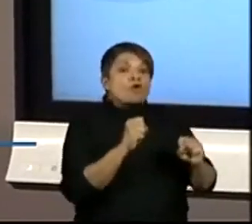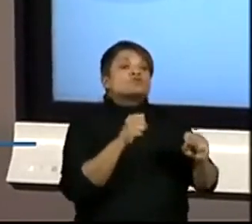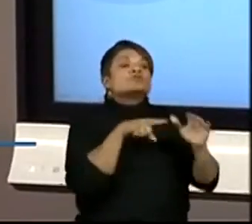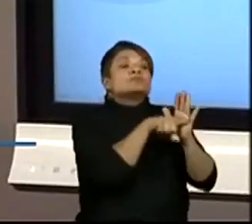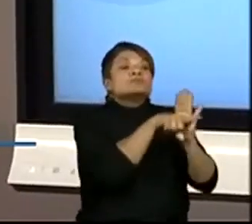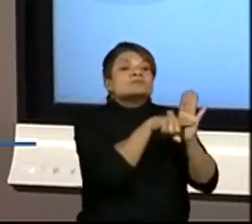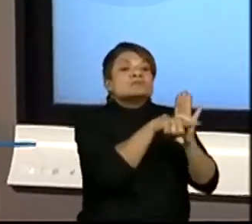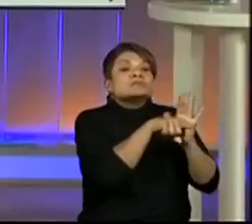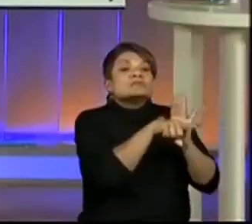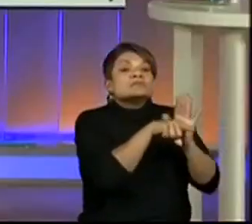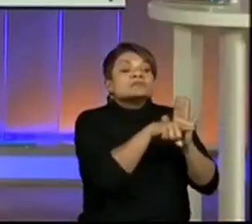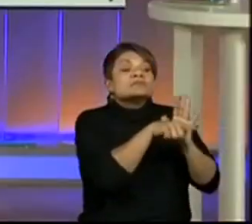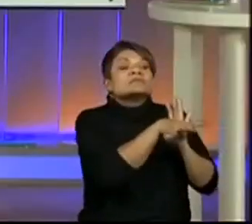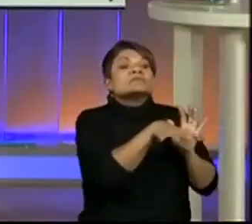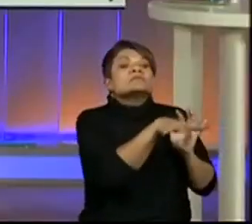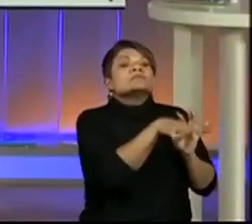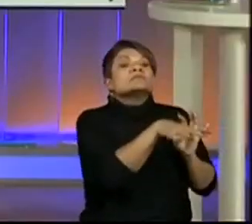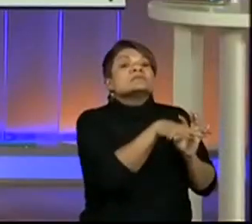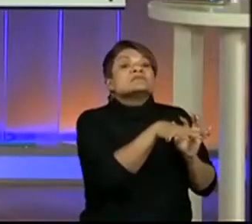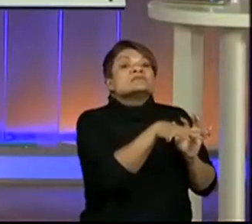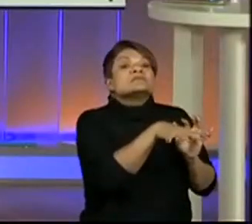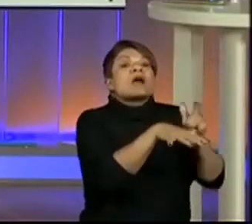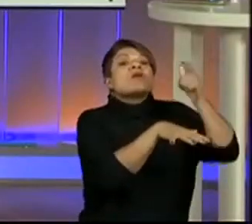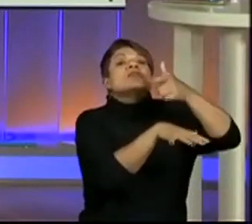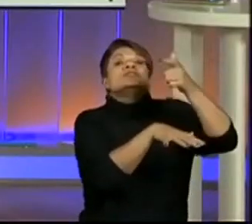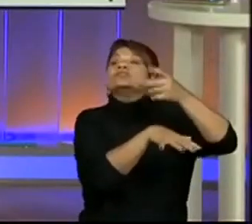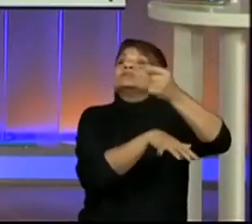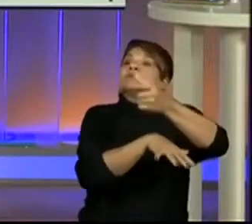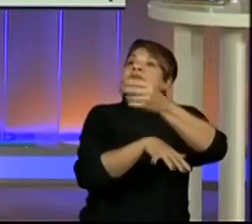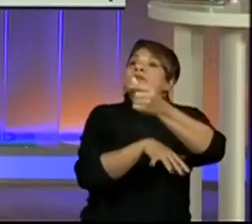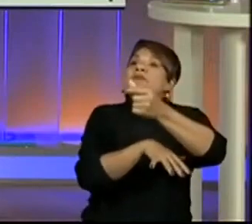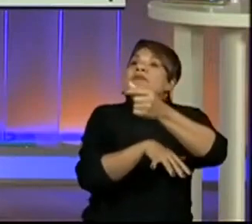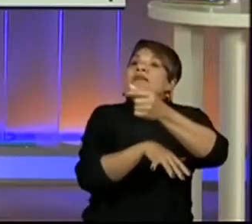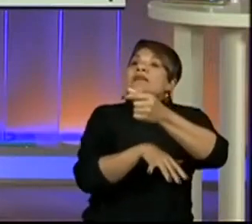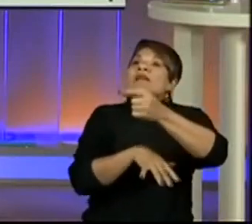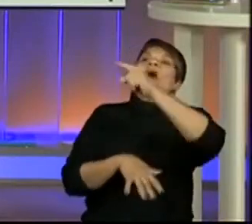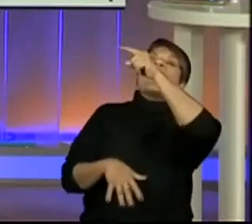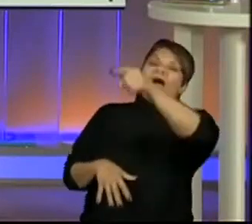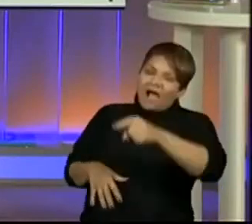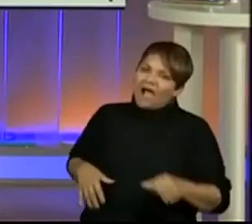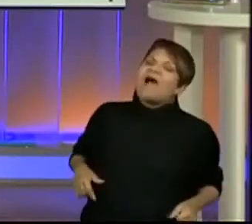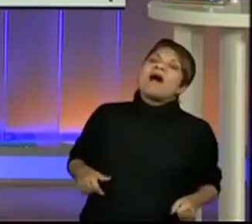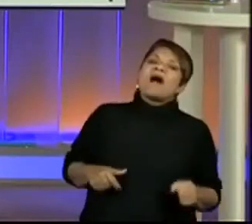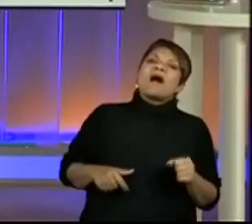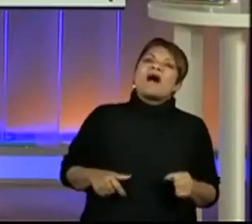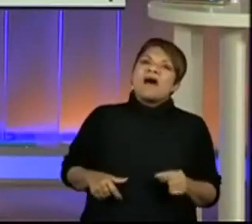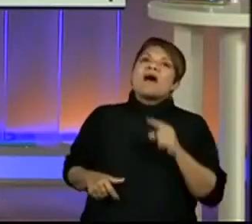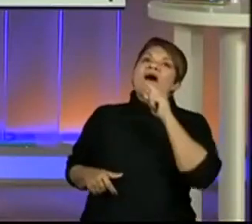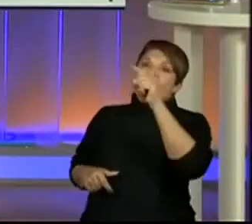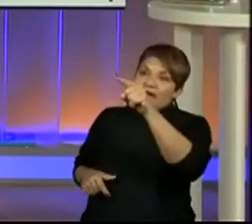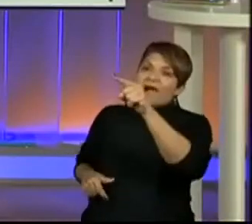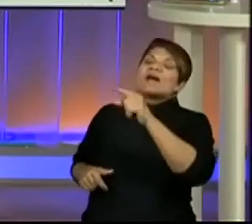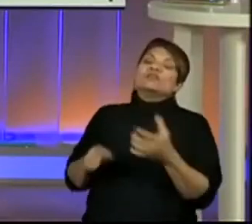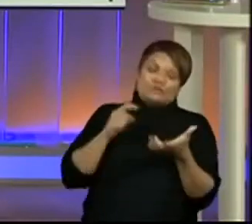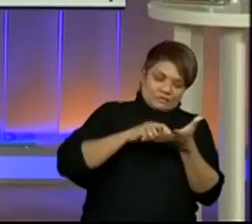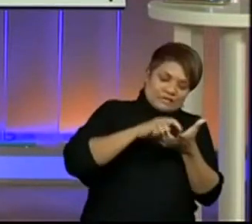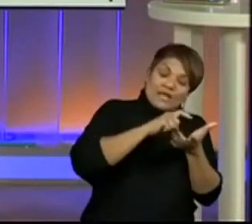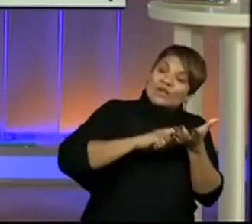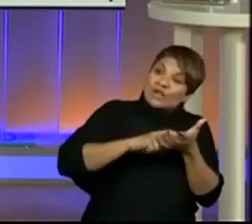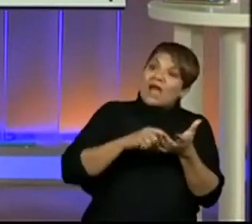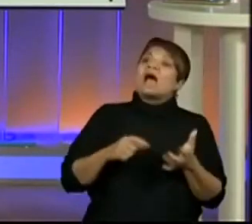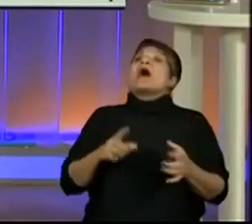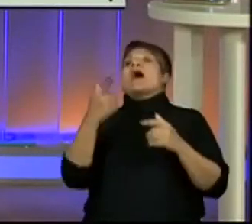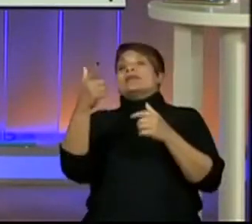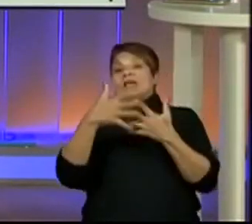na... E aí? Ó, no Google. Já até corrigi. Legal. No celular. Na